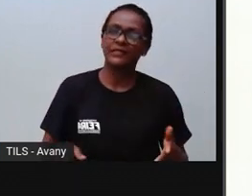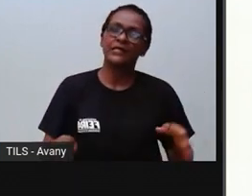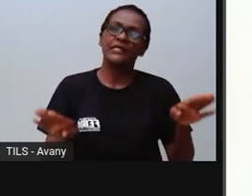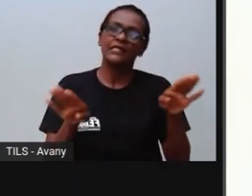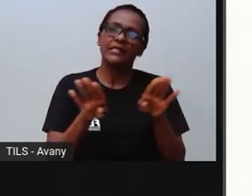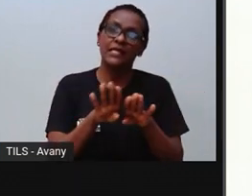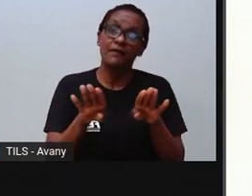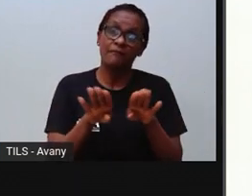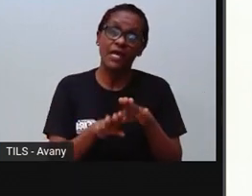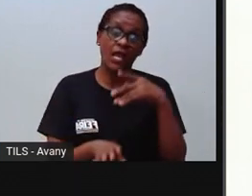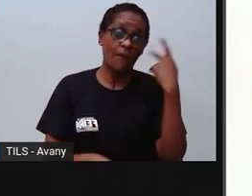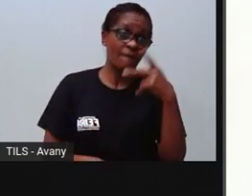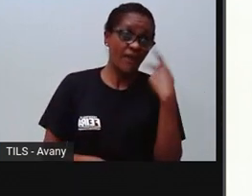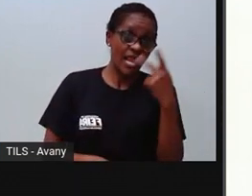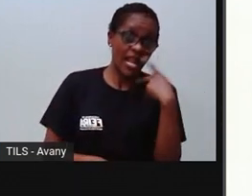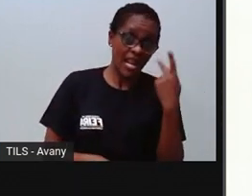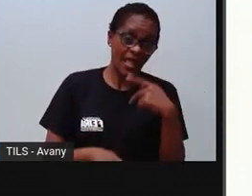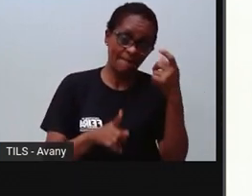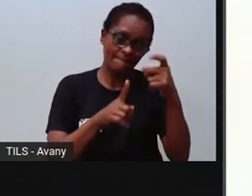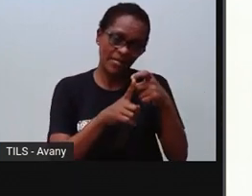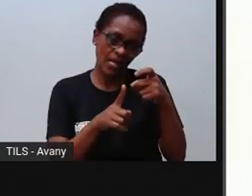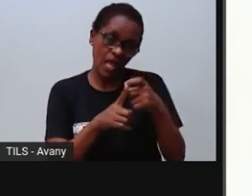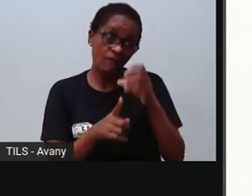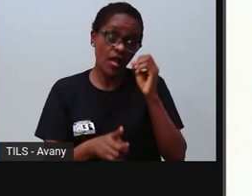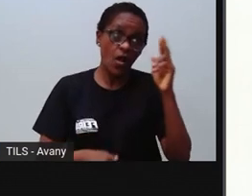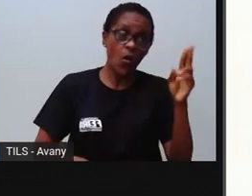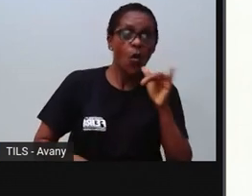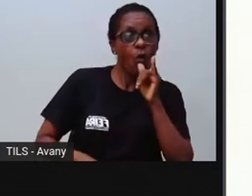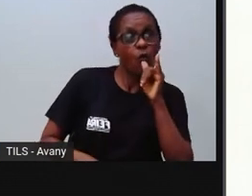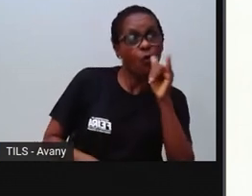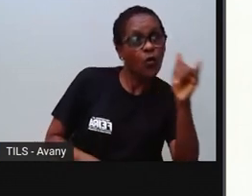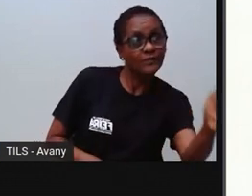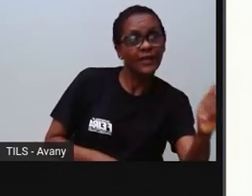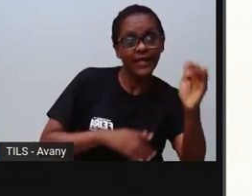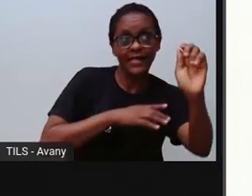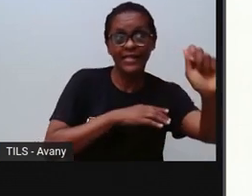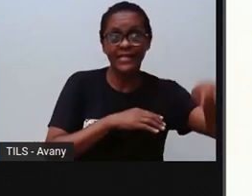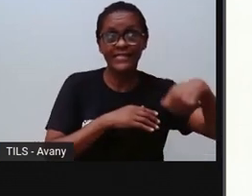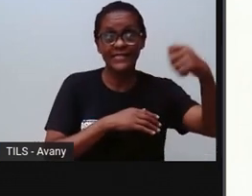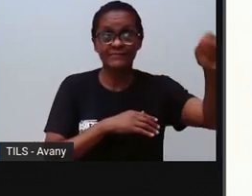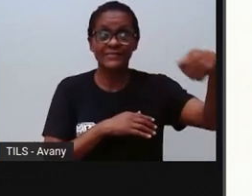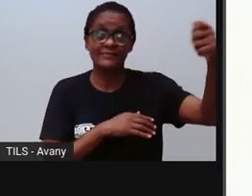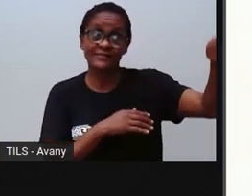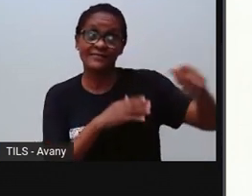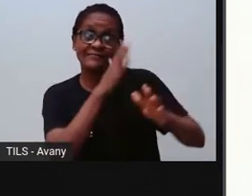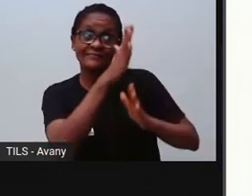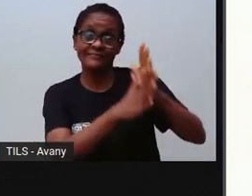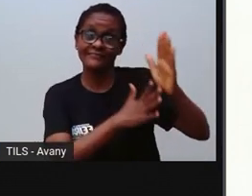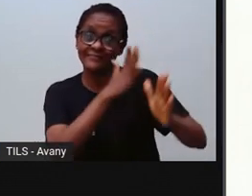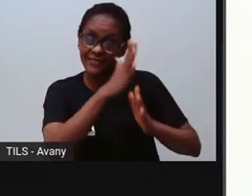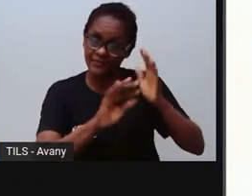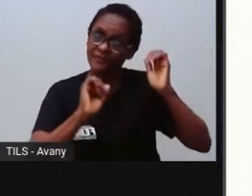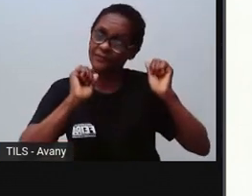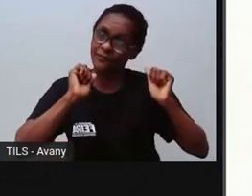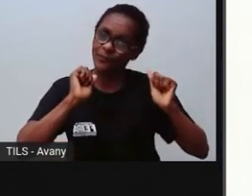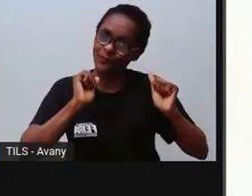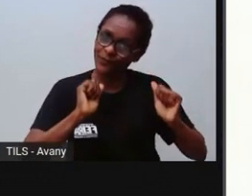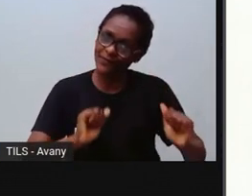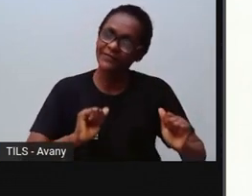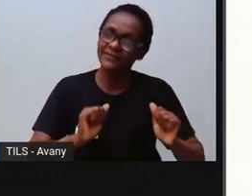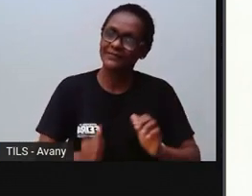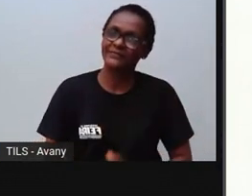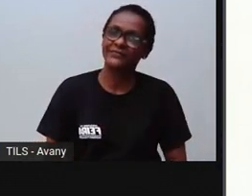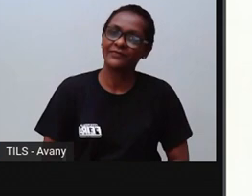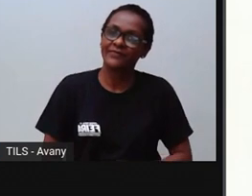as nossas palavras. Fazer um buraco na areia. Consegue pensar em outras formas de mostrar os